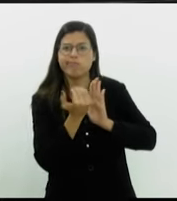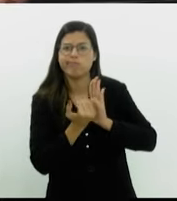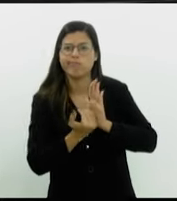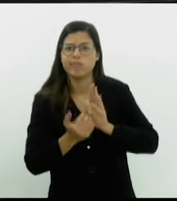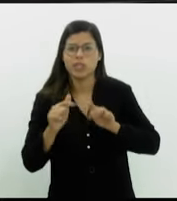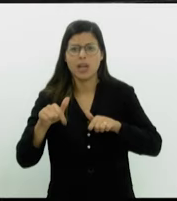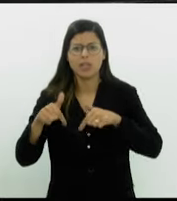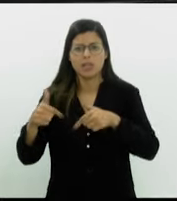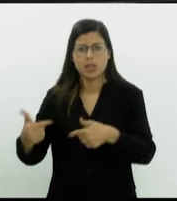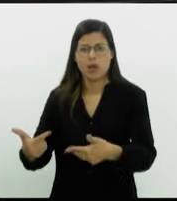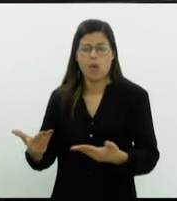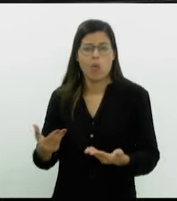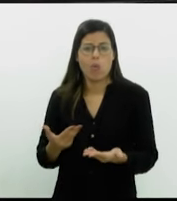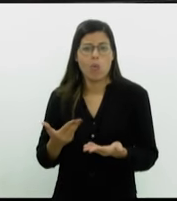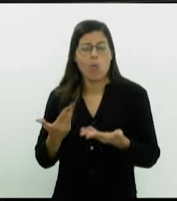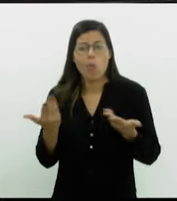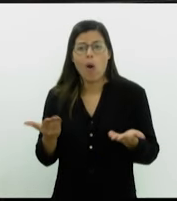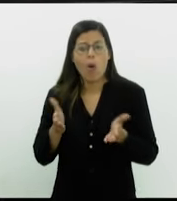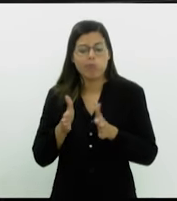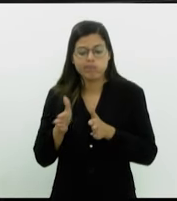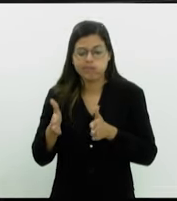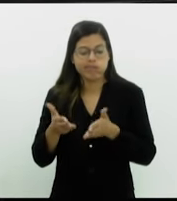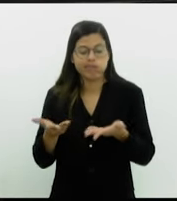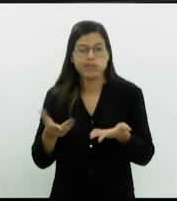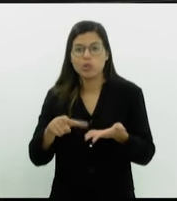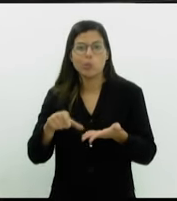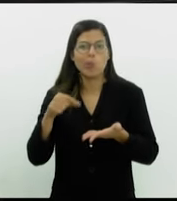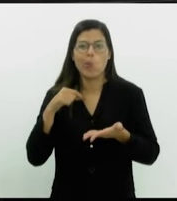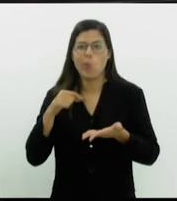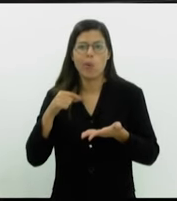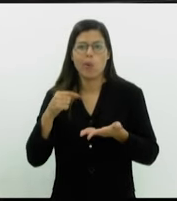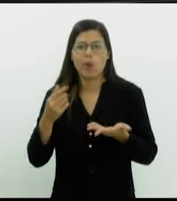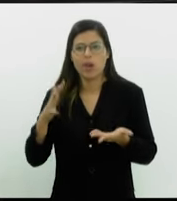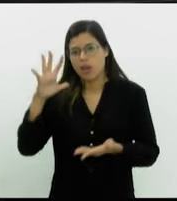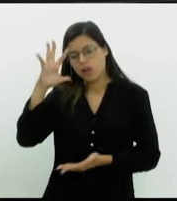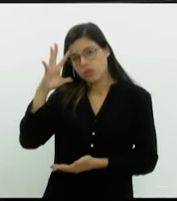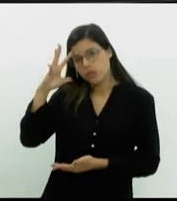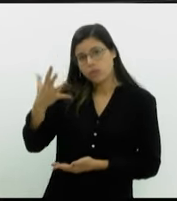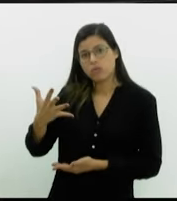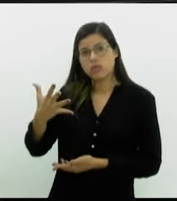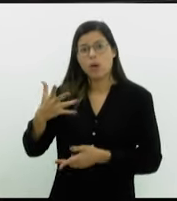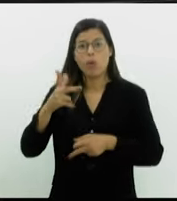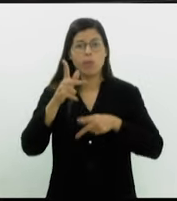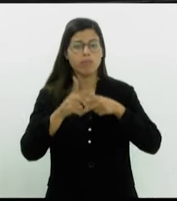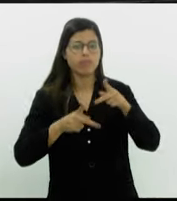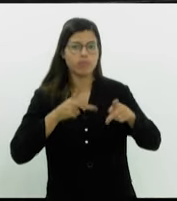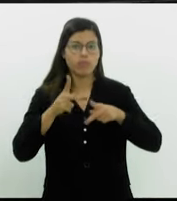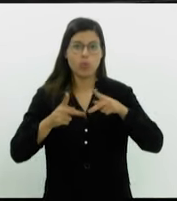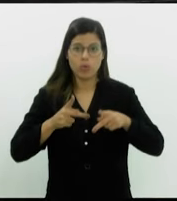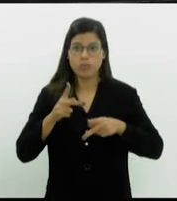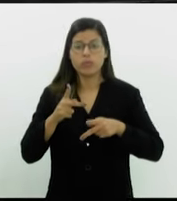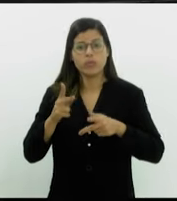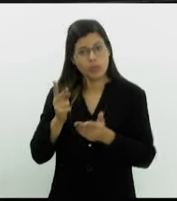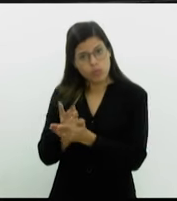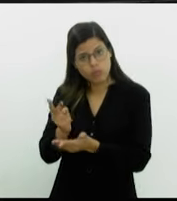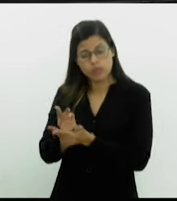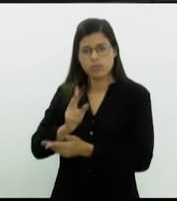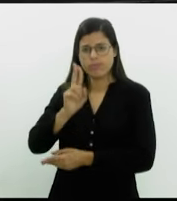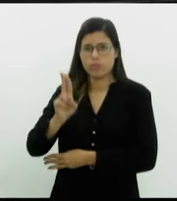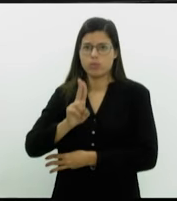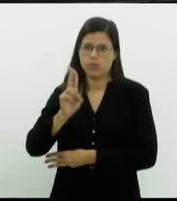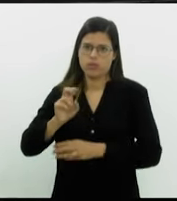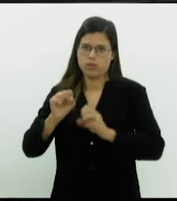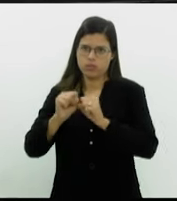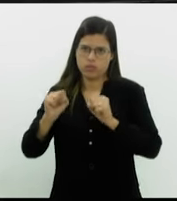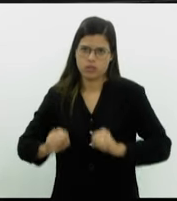qual é o caminho que pode ter a população que ainda utiliza o nosso sistema